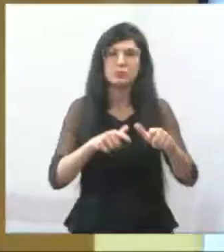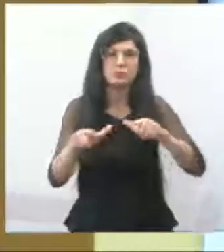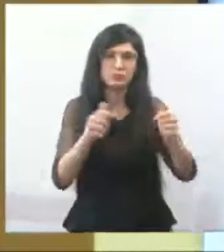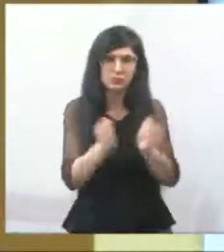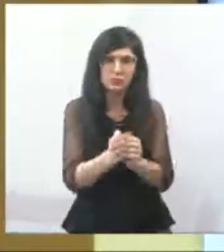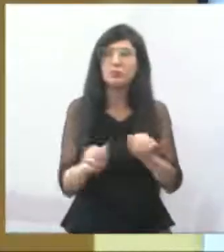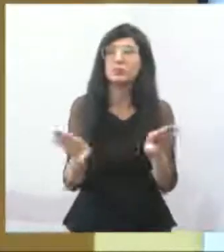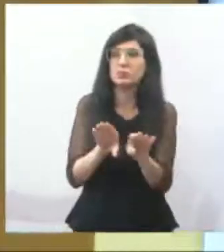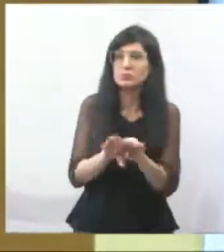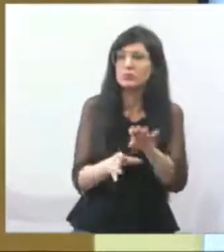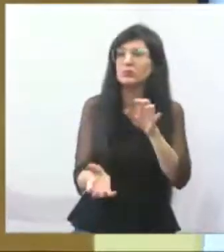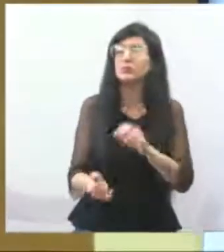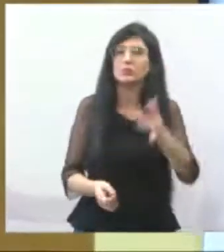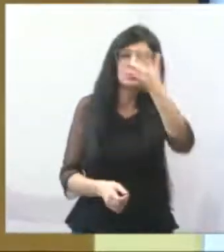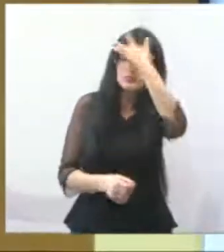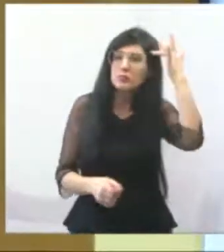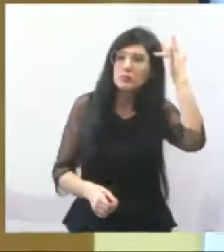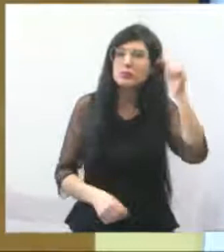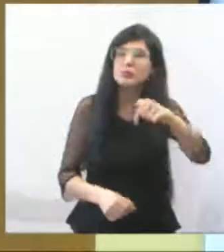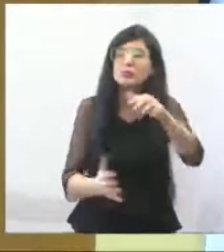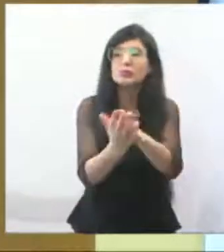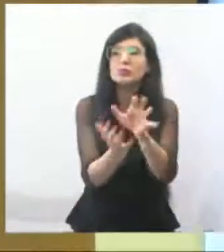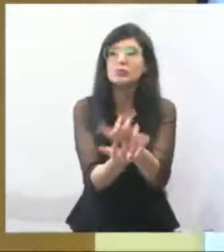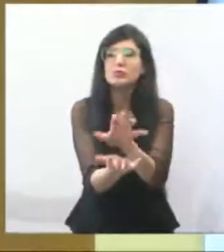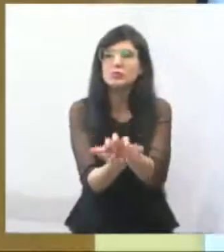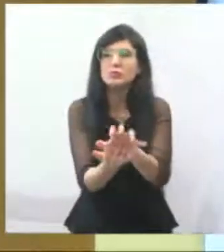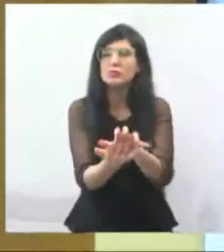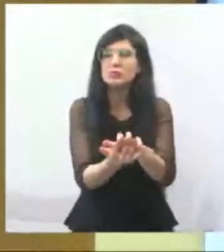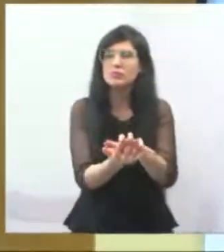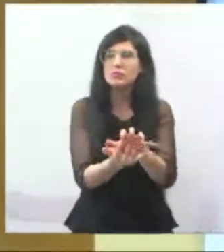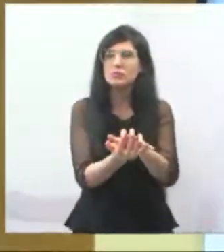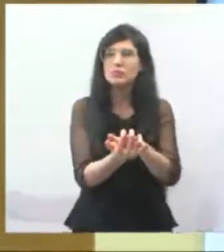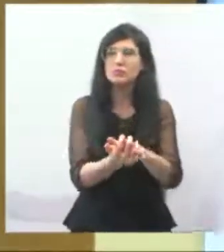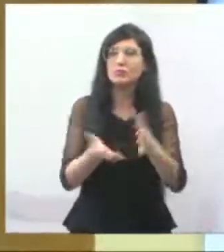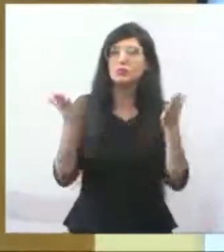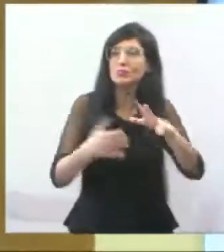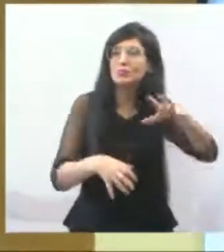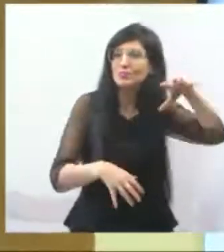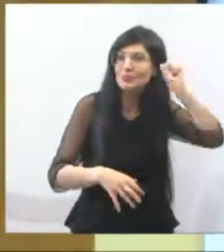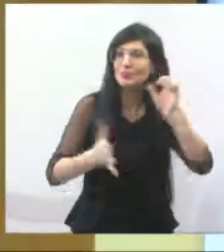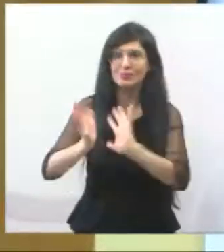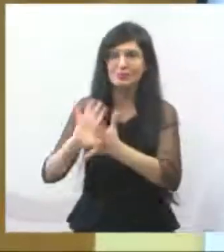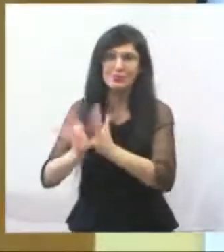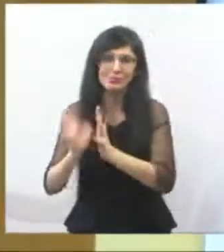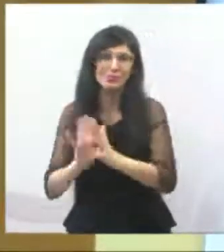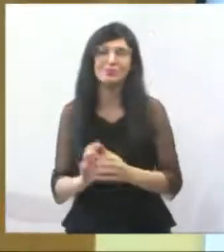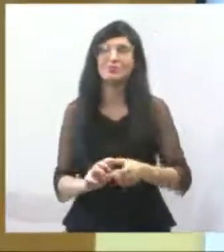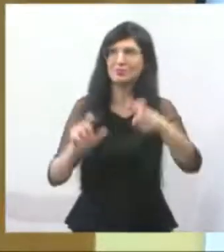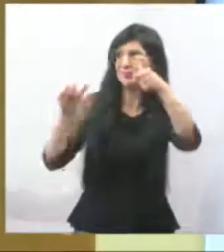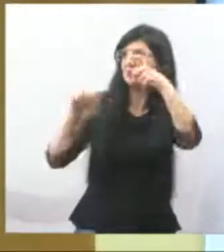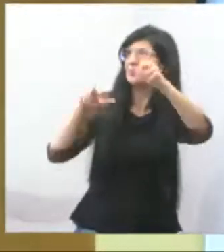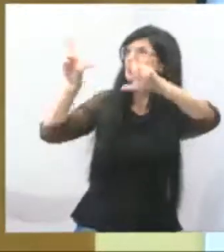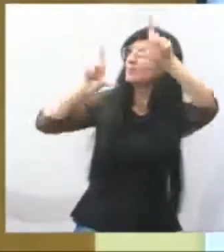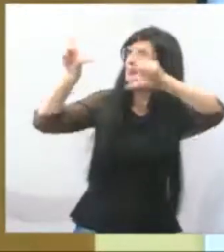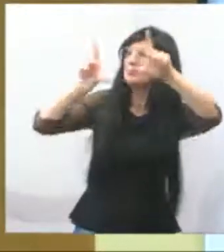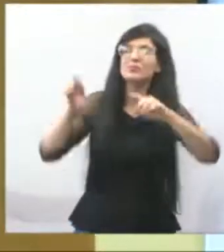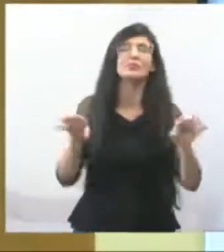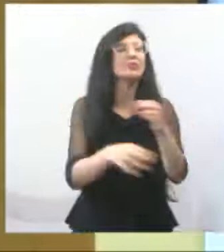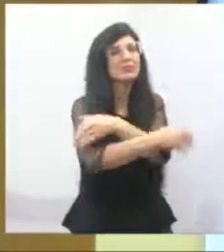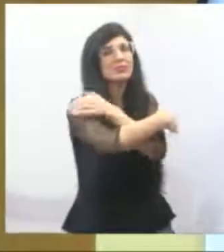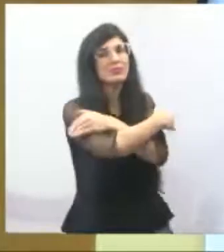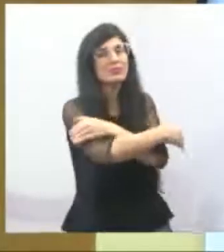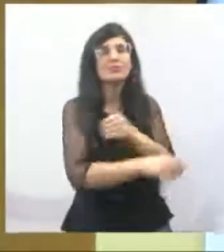nesta manhã nos ouvindo. Queria mandar um abraço lá para a Dona Maria Aparecida do Jardim das Indústrias